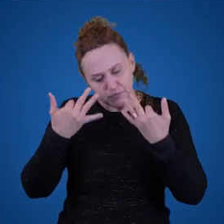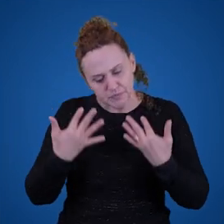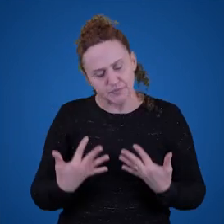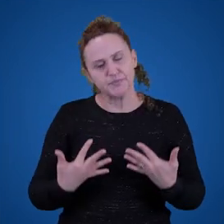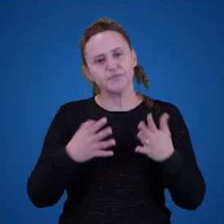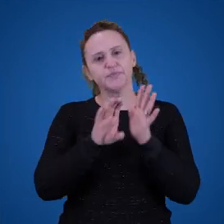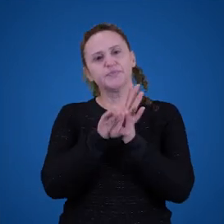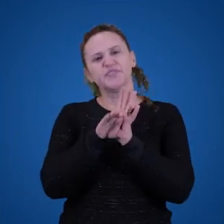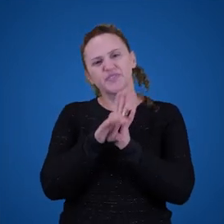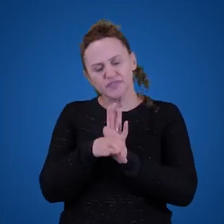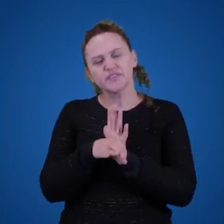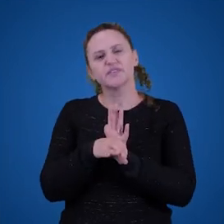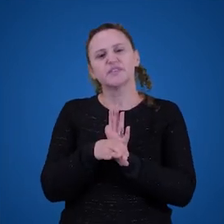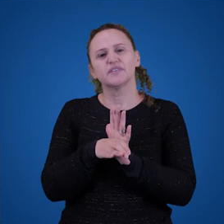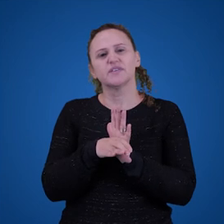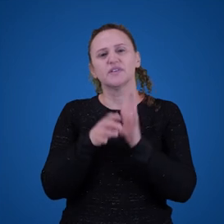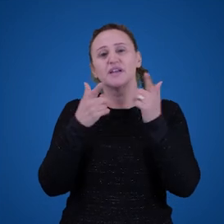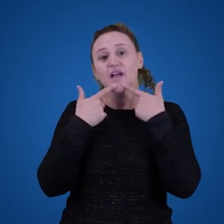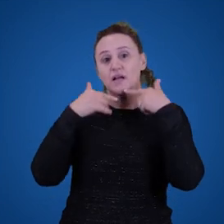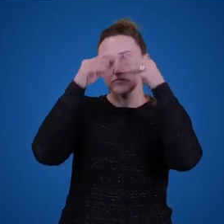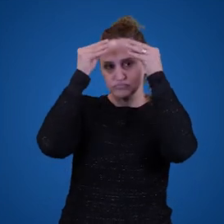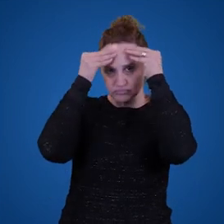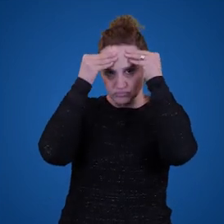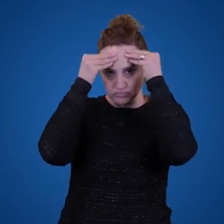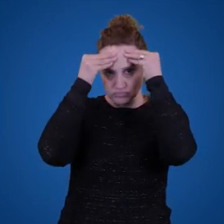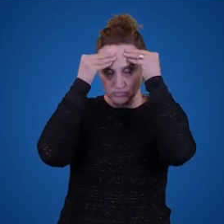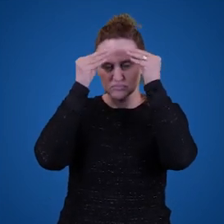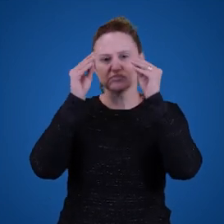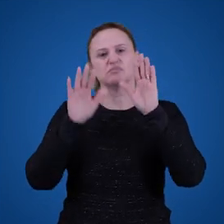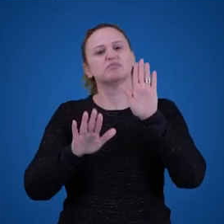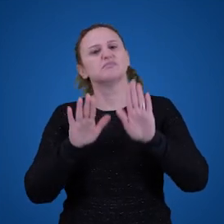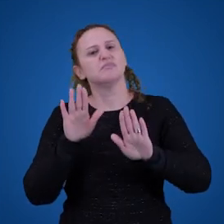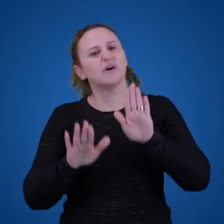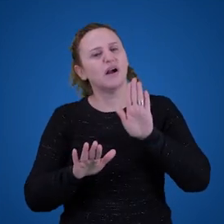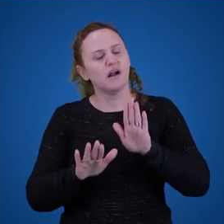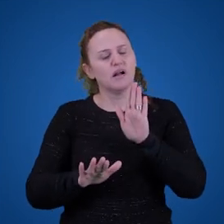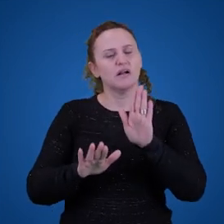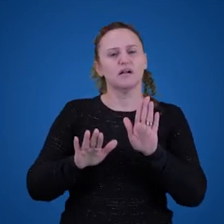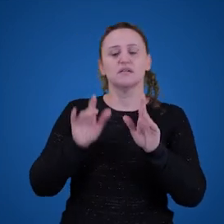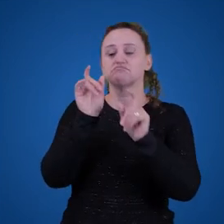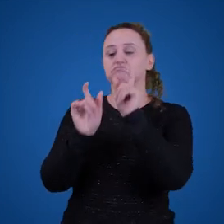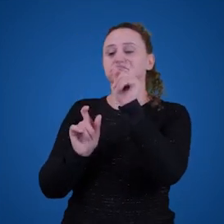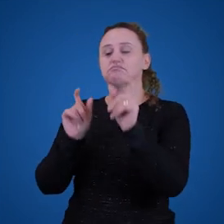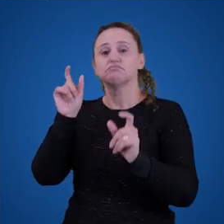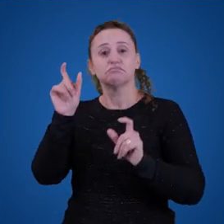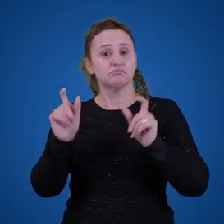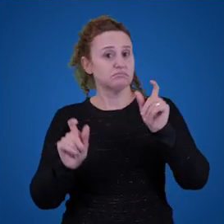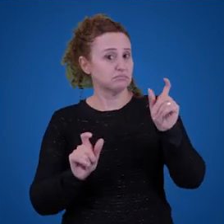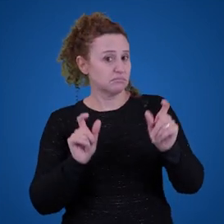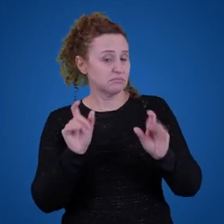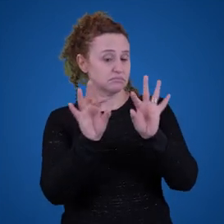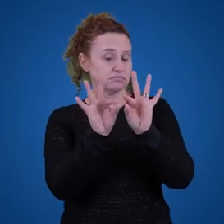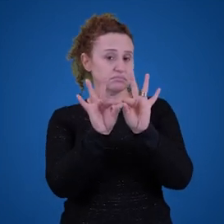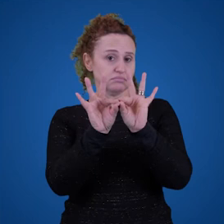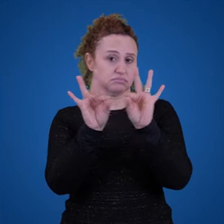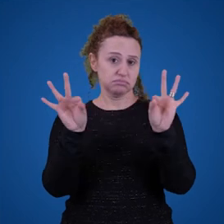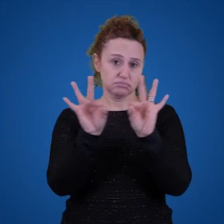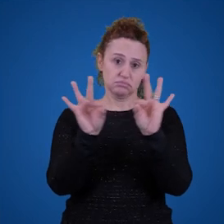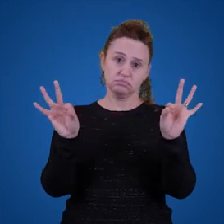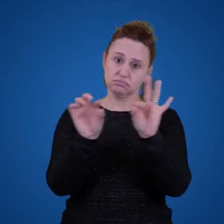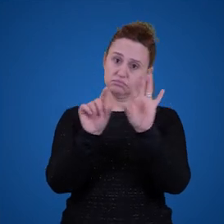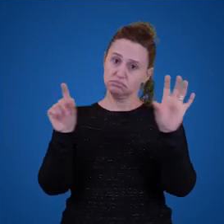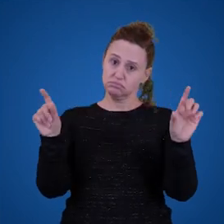Pelo menos de alguma classe de palavras, pelo menos de alguma classe de frases ou expressões, pelo menos de alguma classe.